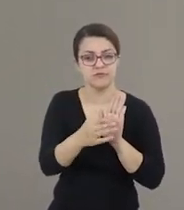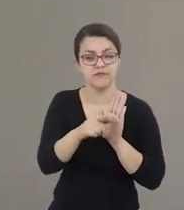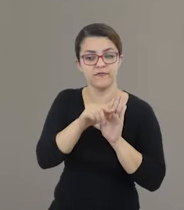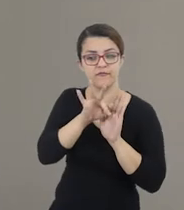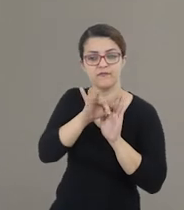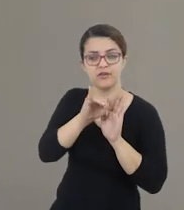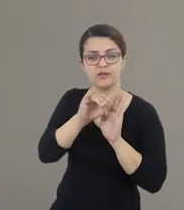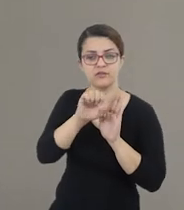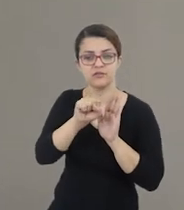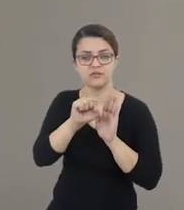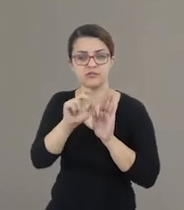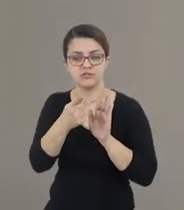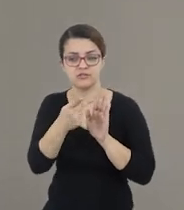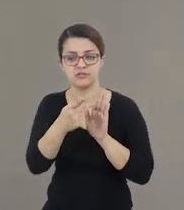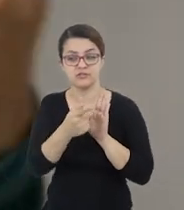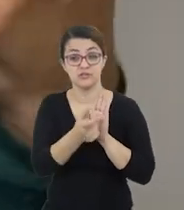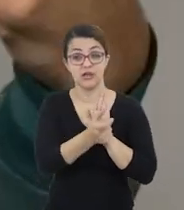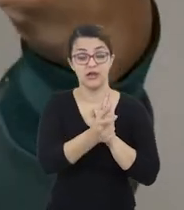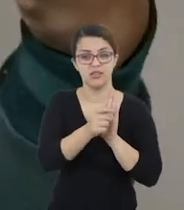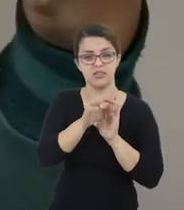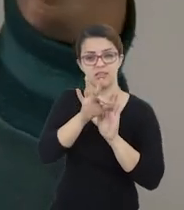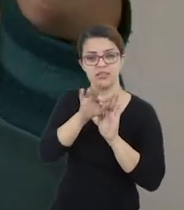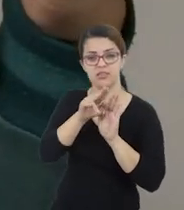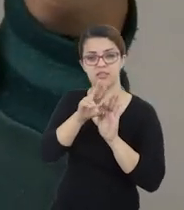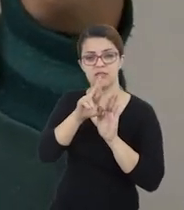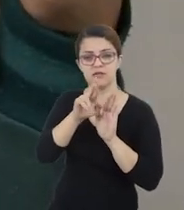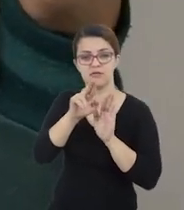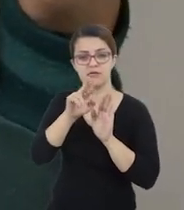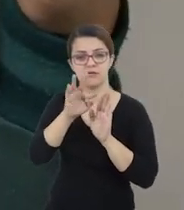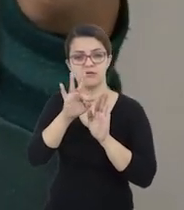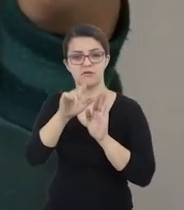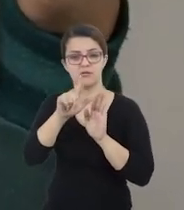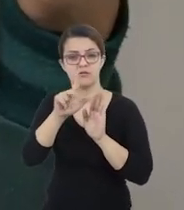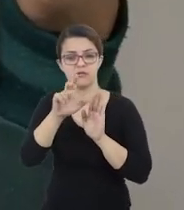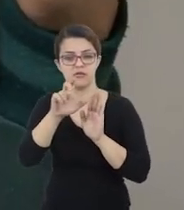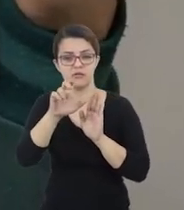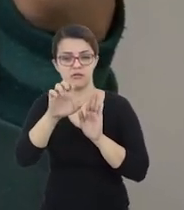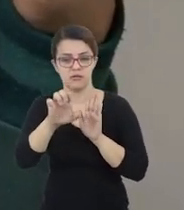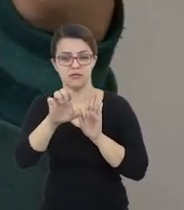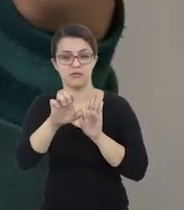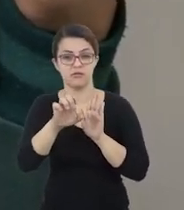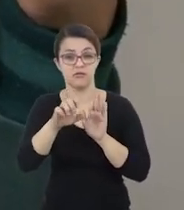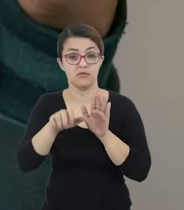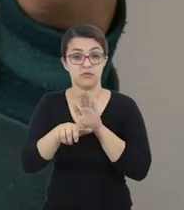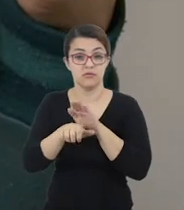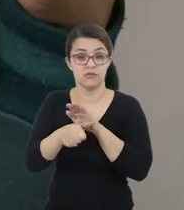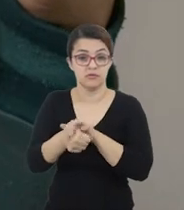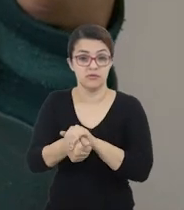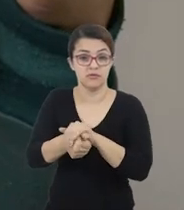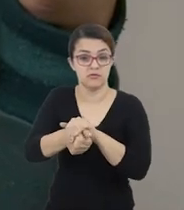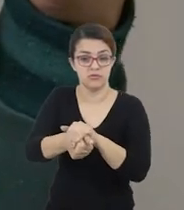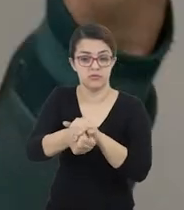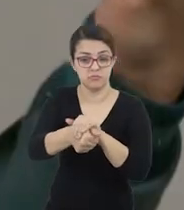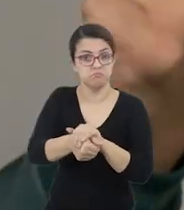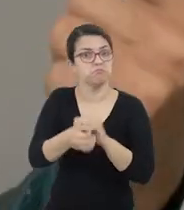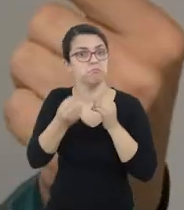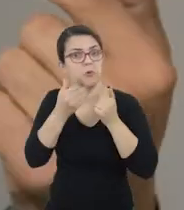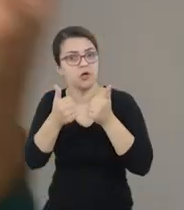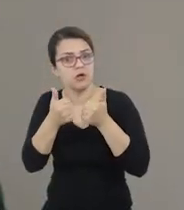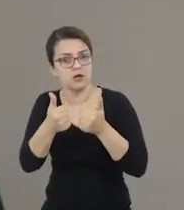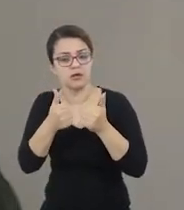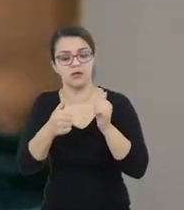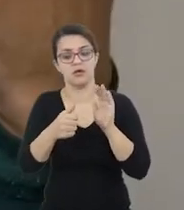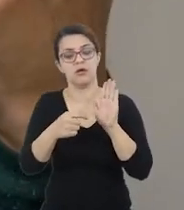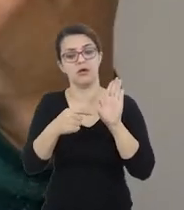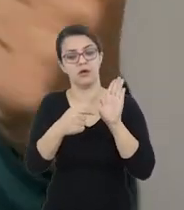mais uma vez, fish. E a nossa, turtle, de novo, turtle, muito